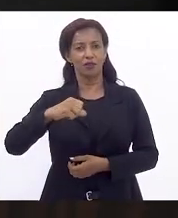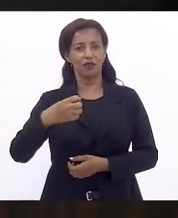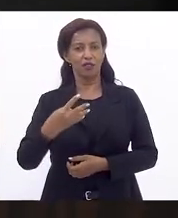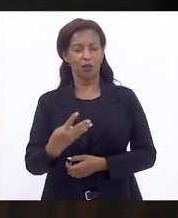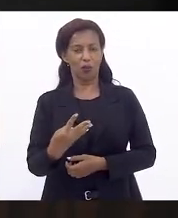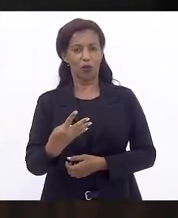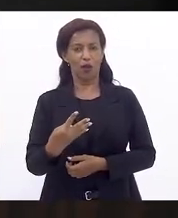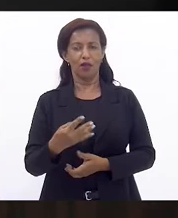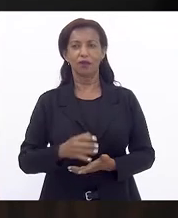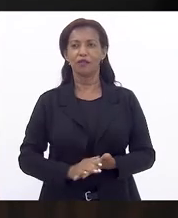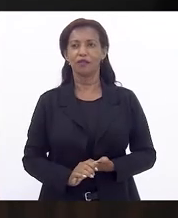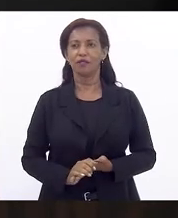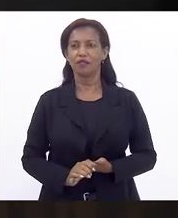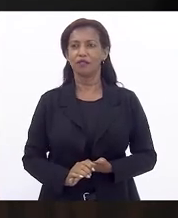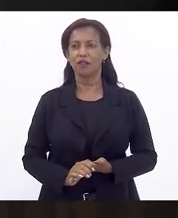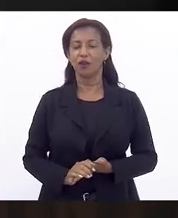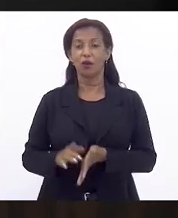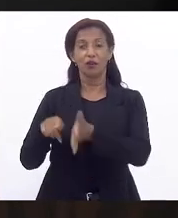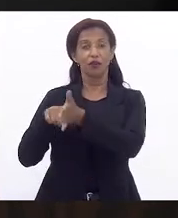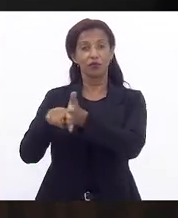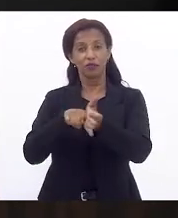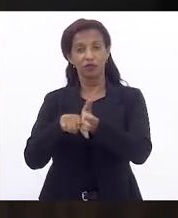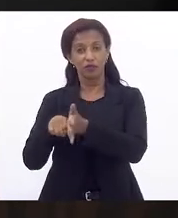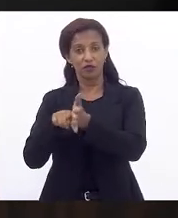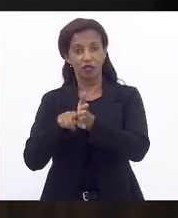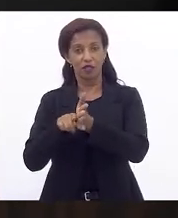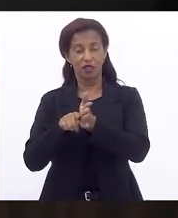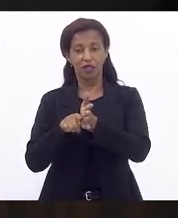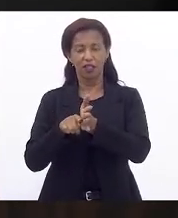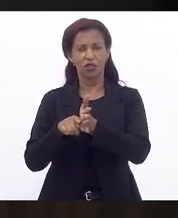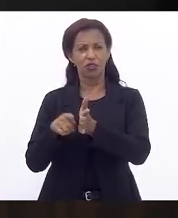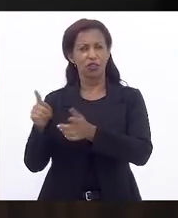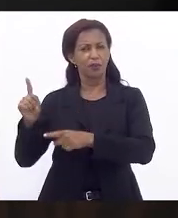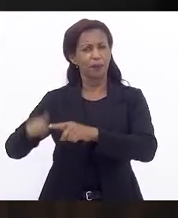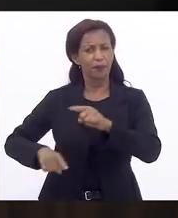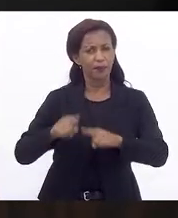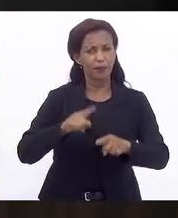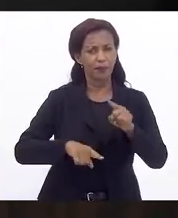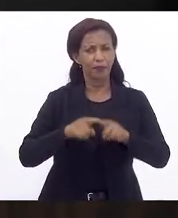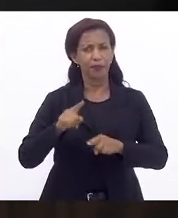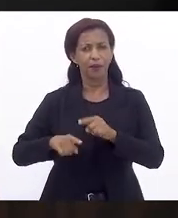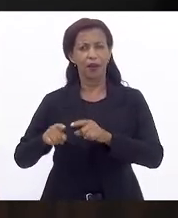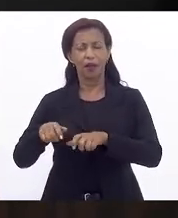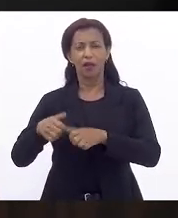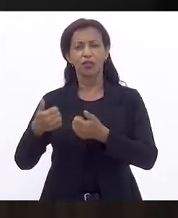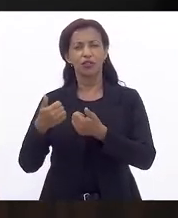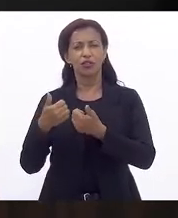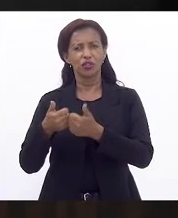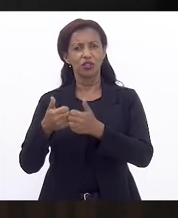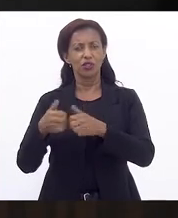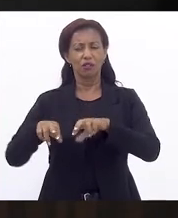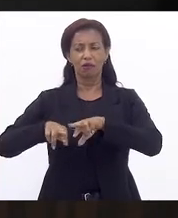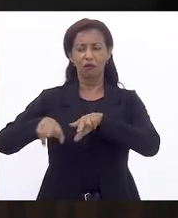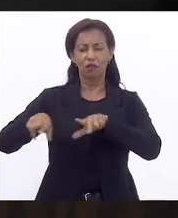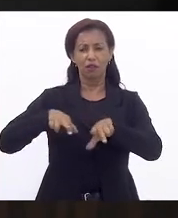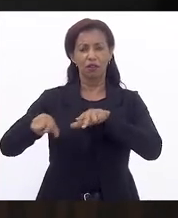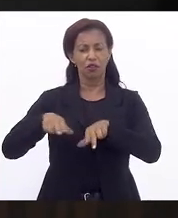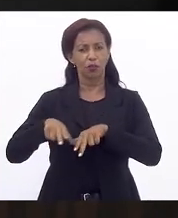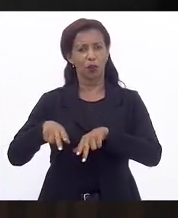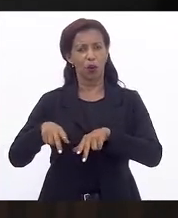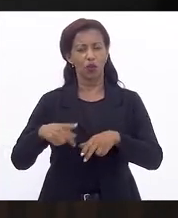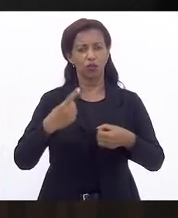concede a isenção de postos de escalação, circulação de mercadorias, prestação de serviços de transporte interestadual e intermunicipal